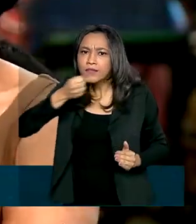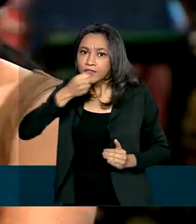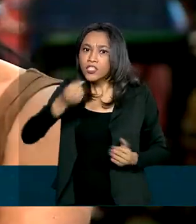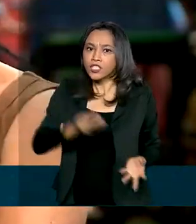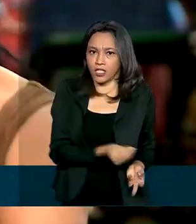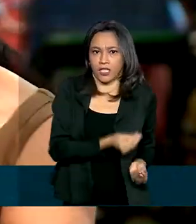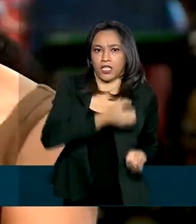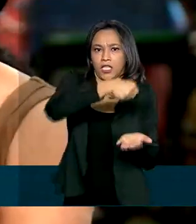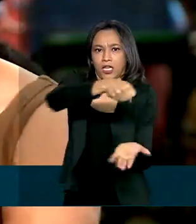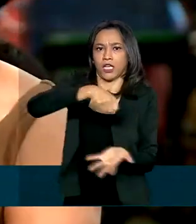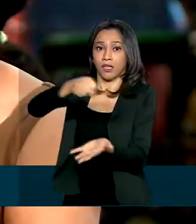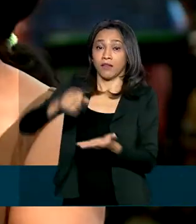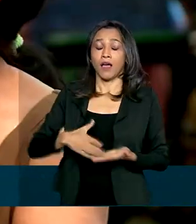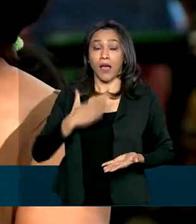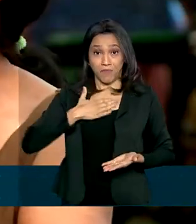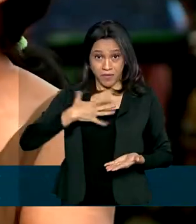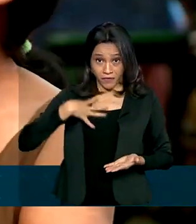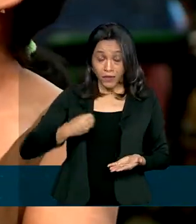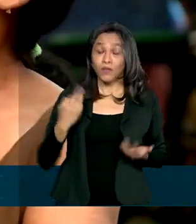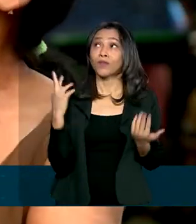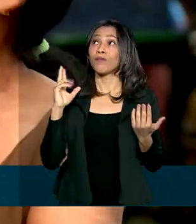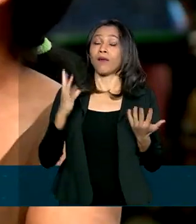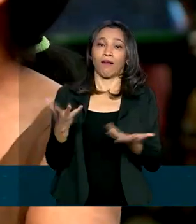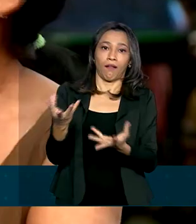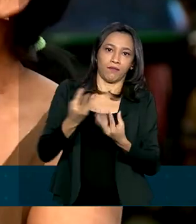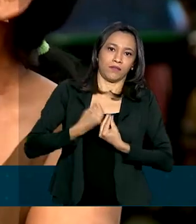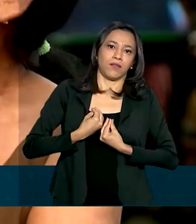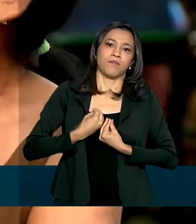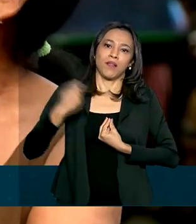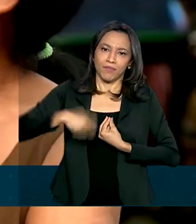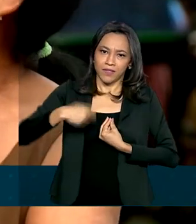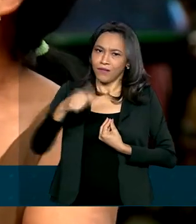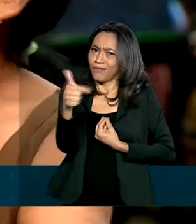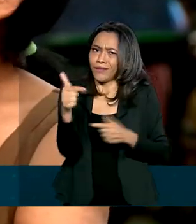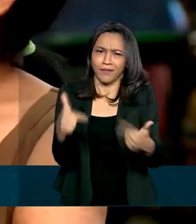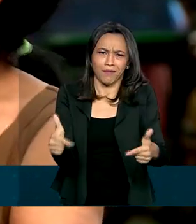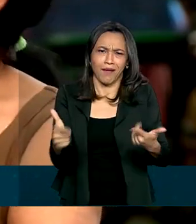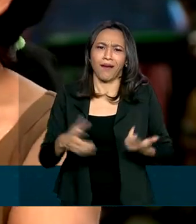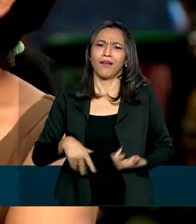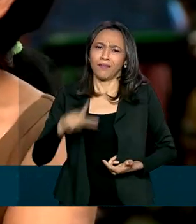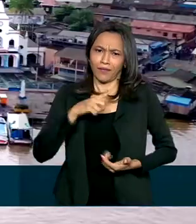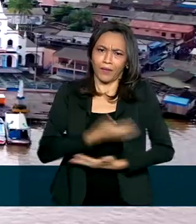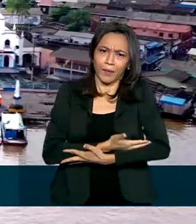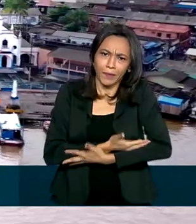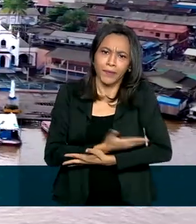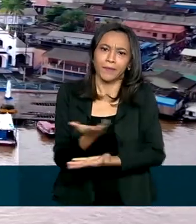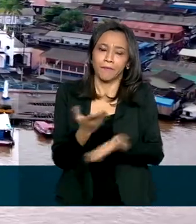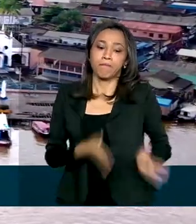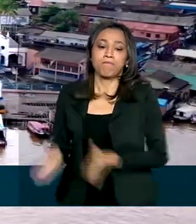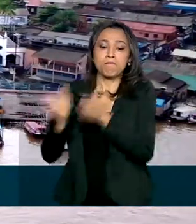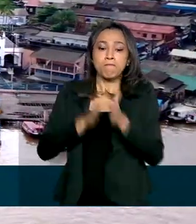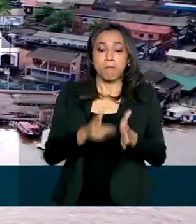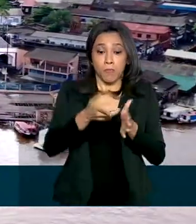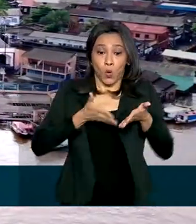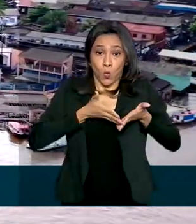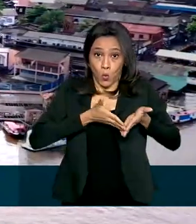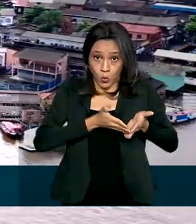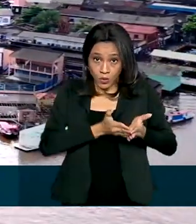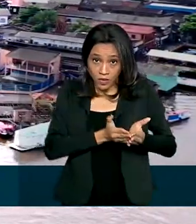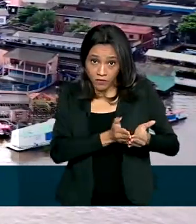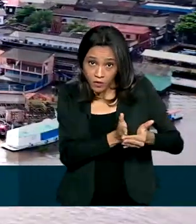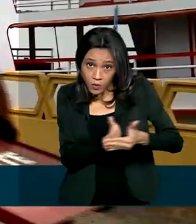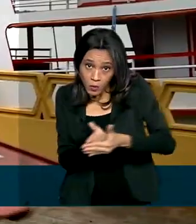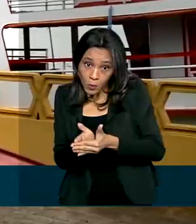E a minha filha, tomara que ela receba mesmo o que ela necessita, porque ela não tem trabalho, ela tem uma nenenzinha. Os navios que fazem a travessia até